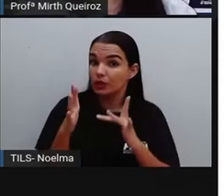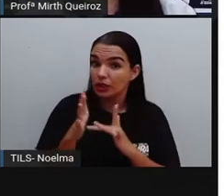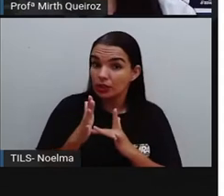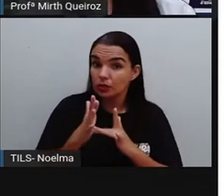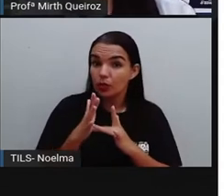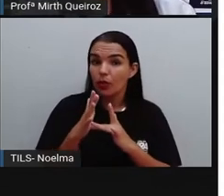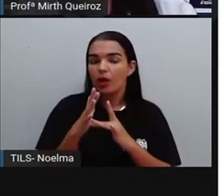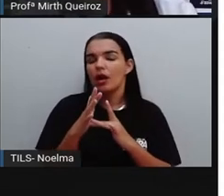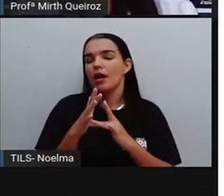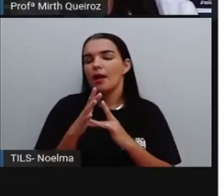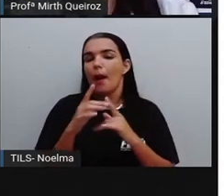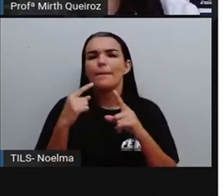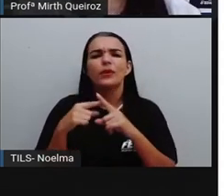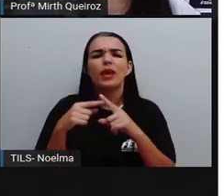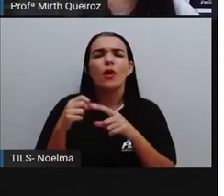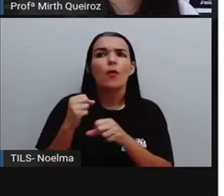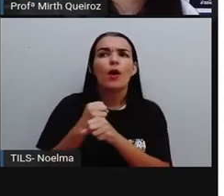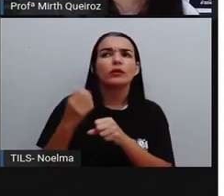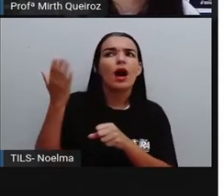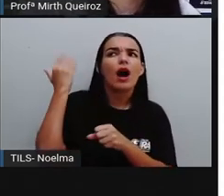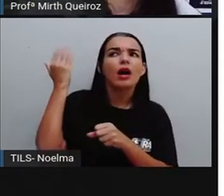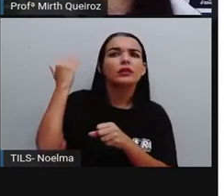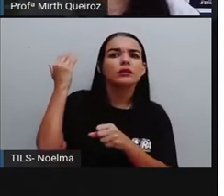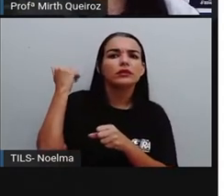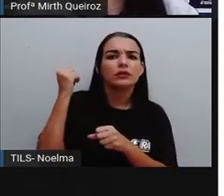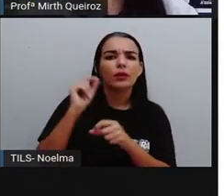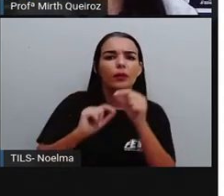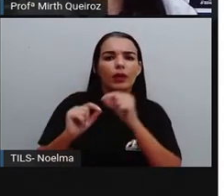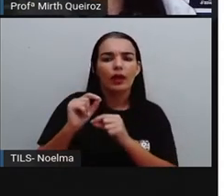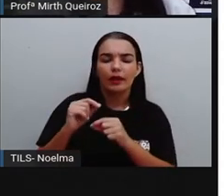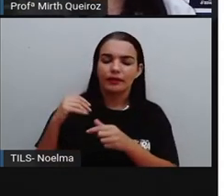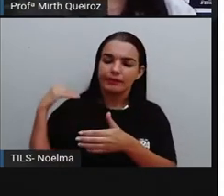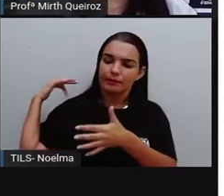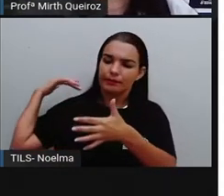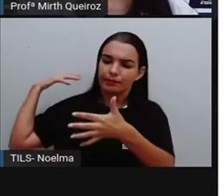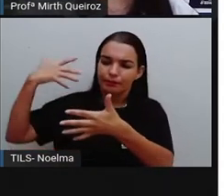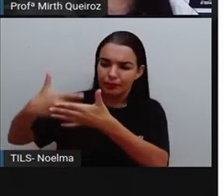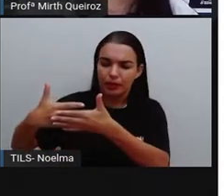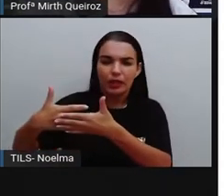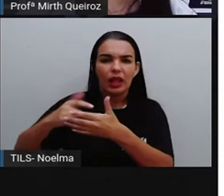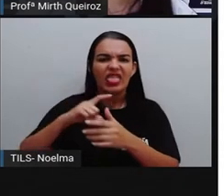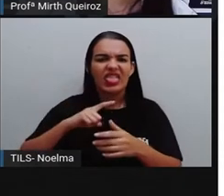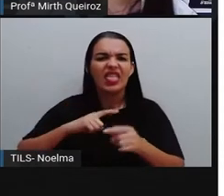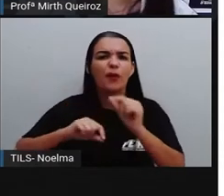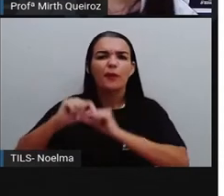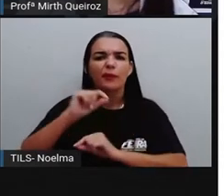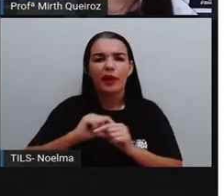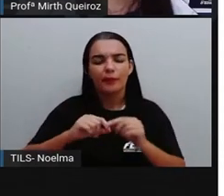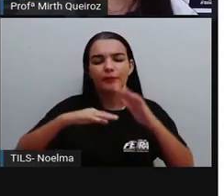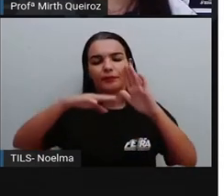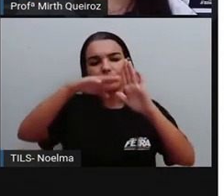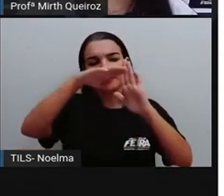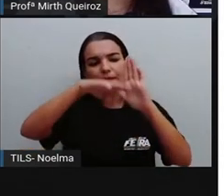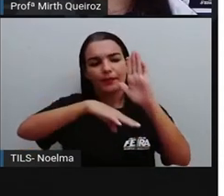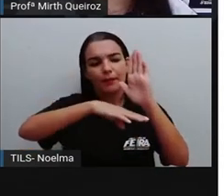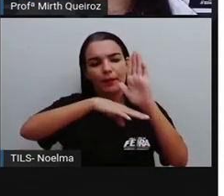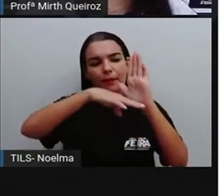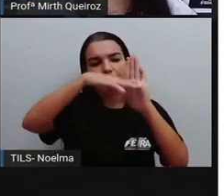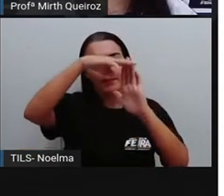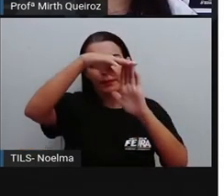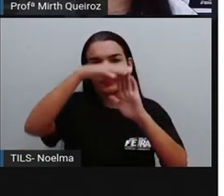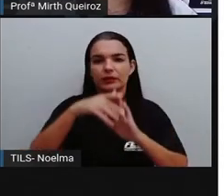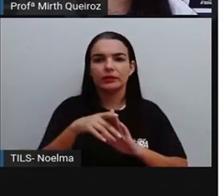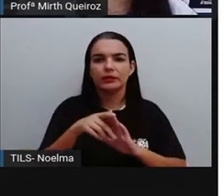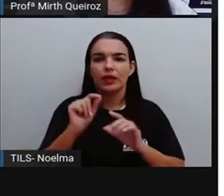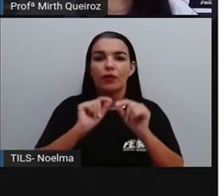contado de trás para frente, né? Em ordem aí decrescente, é inventada a